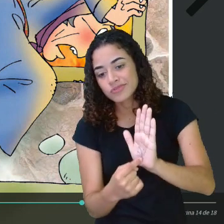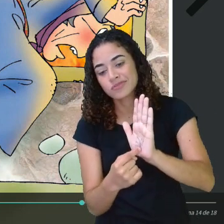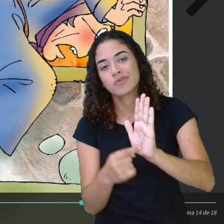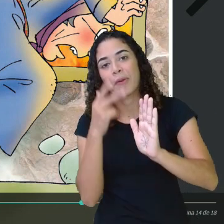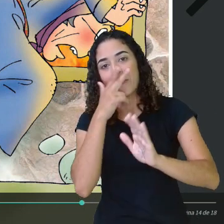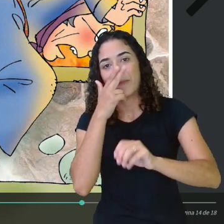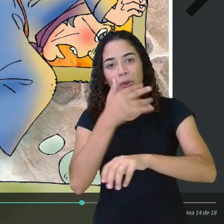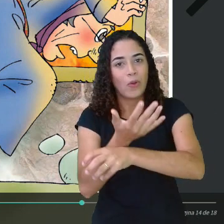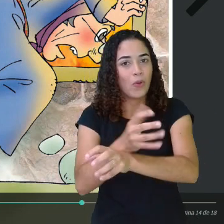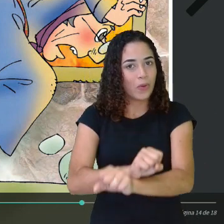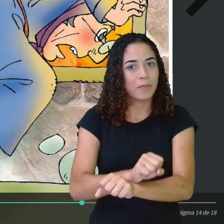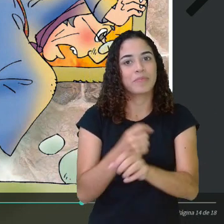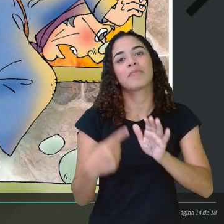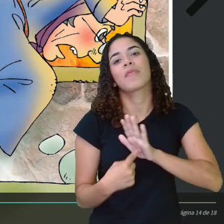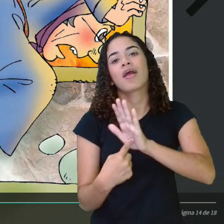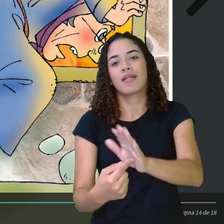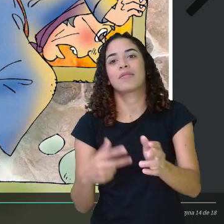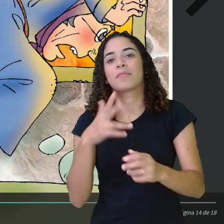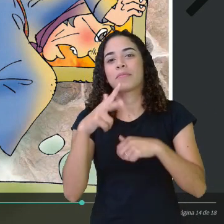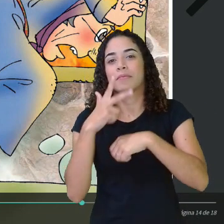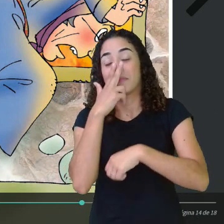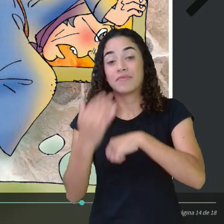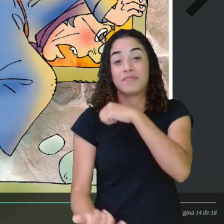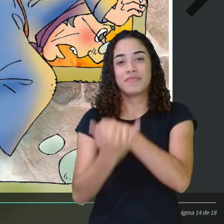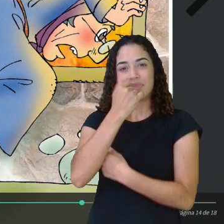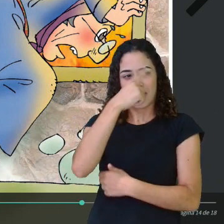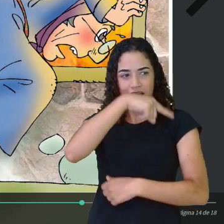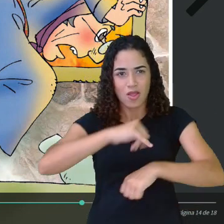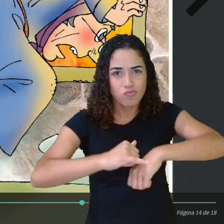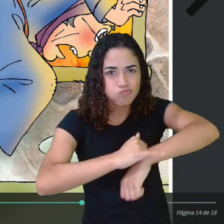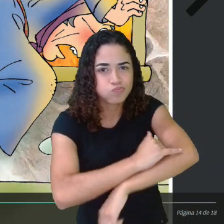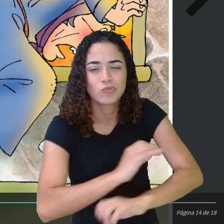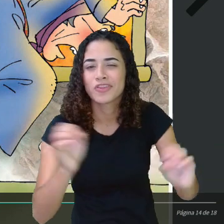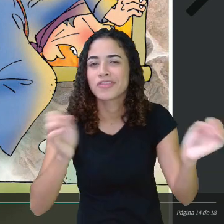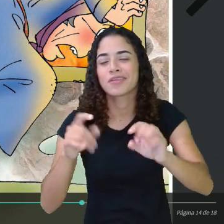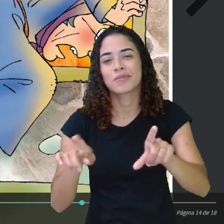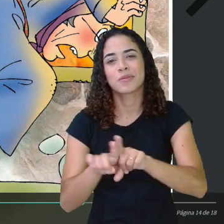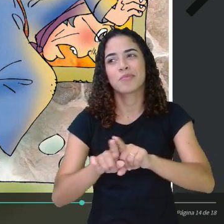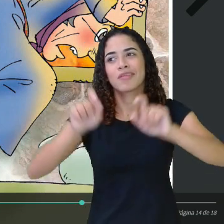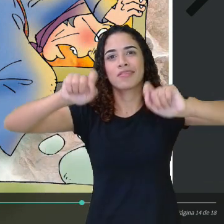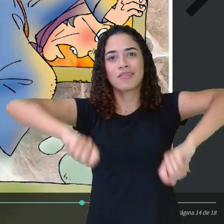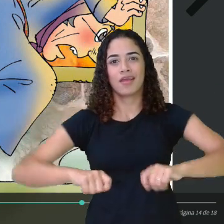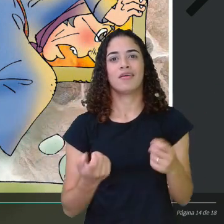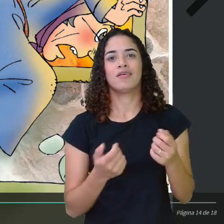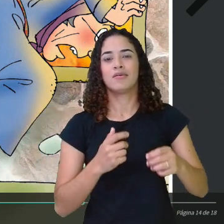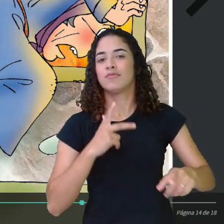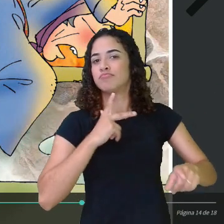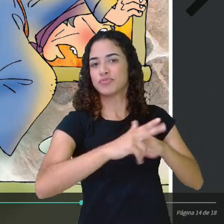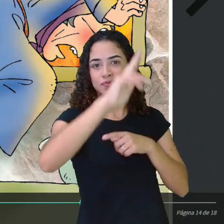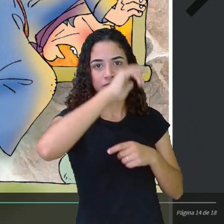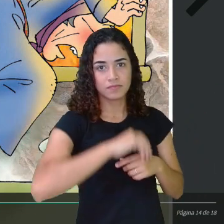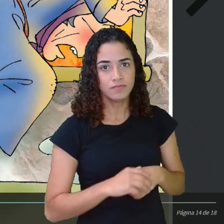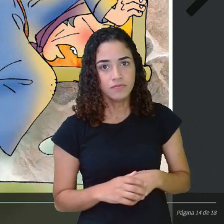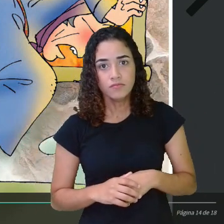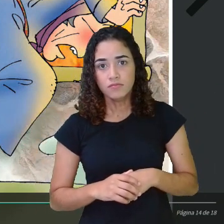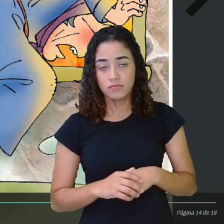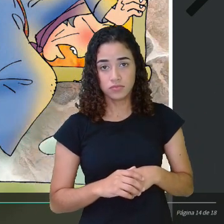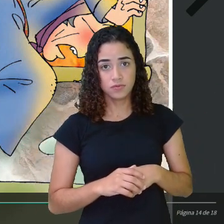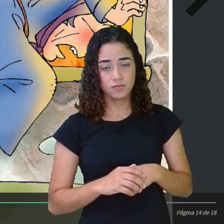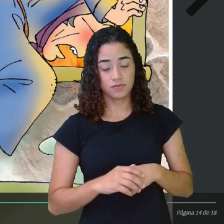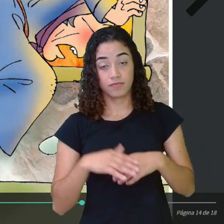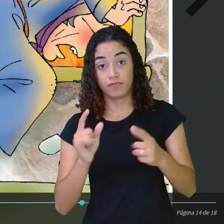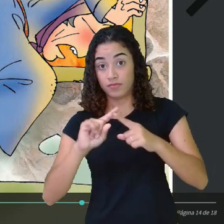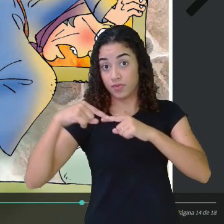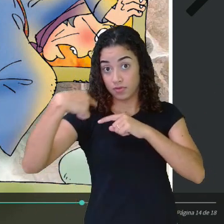enganando-a. Assim, não engordava e conseguia se livrar de ser comigo. Certo dia, a